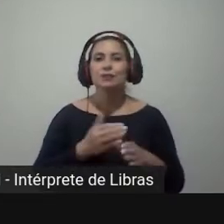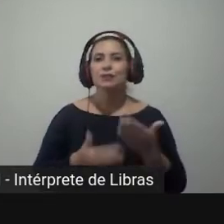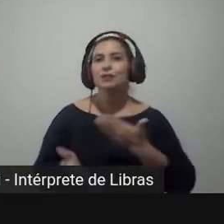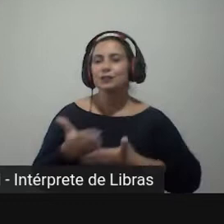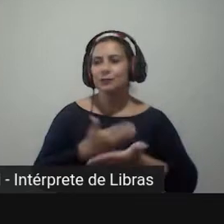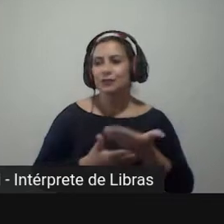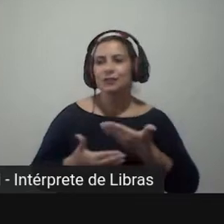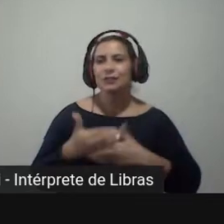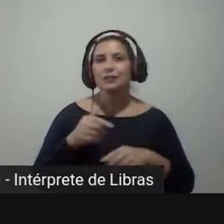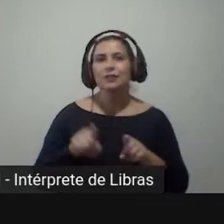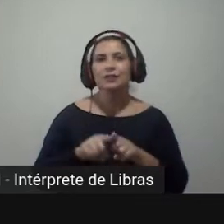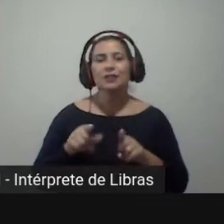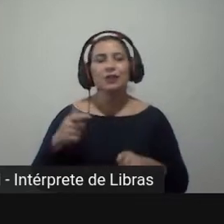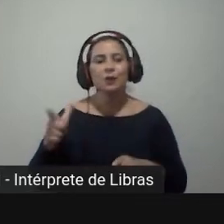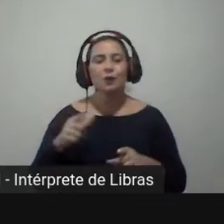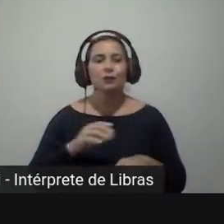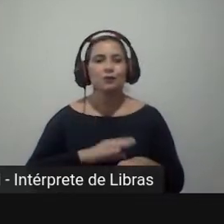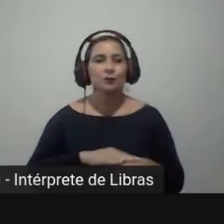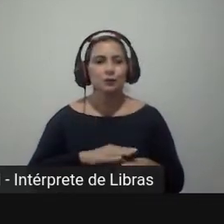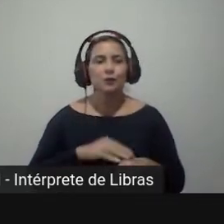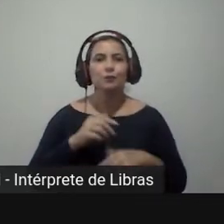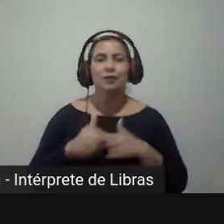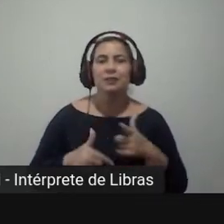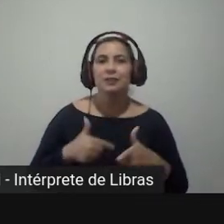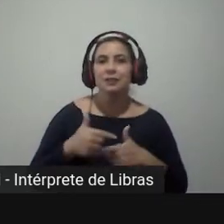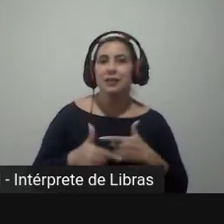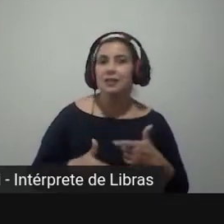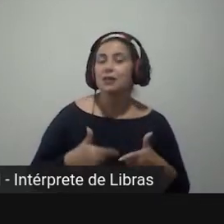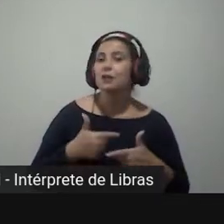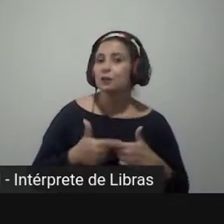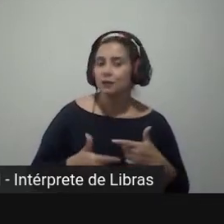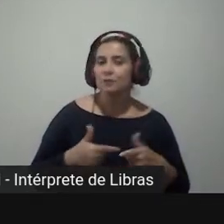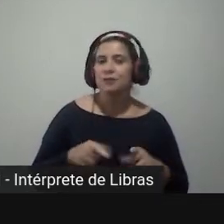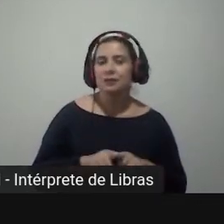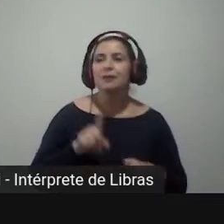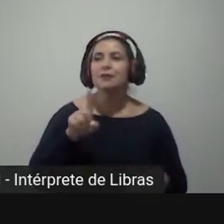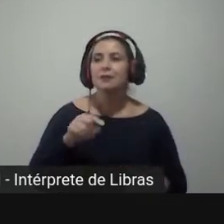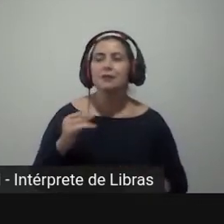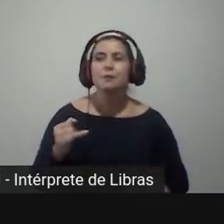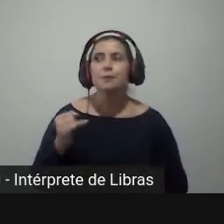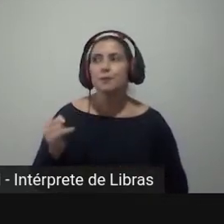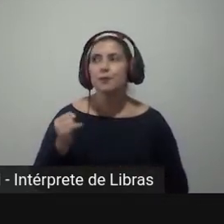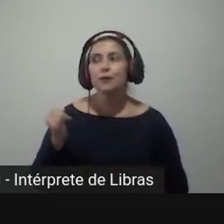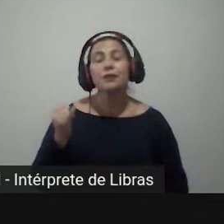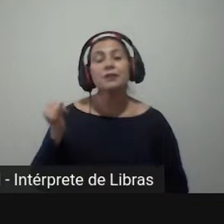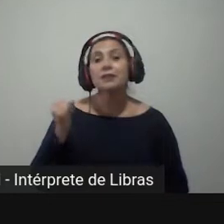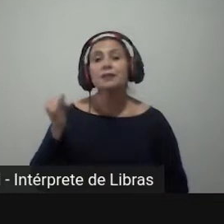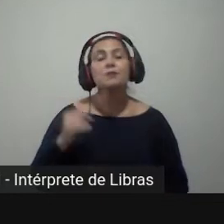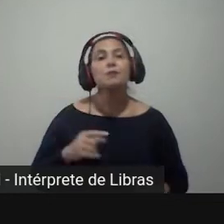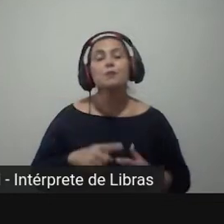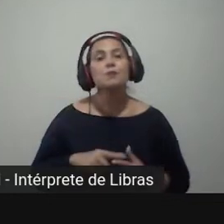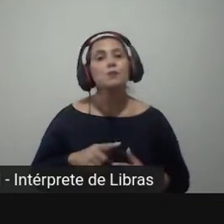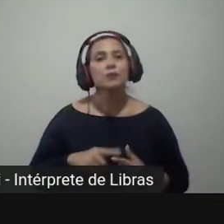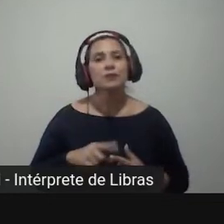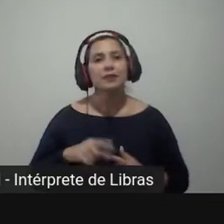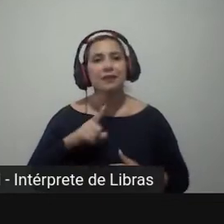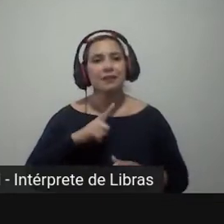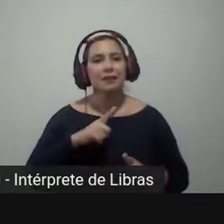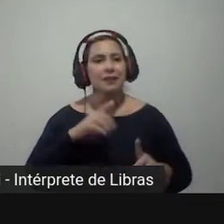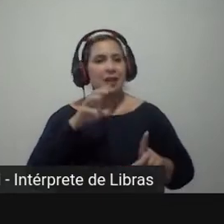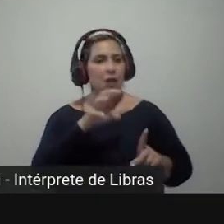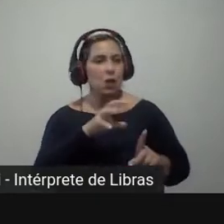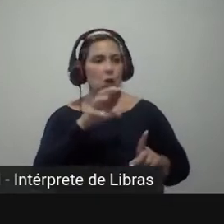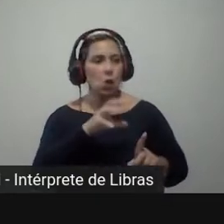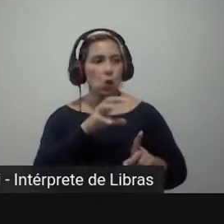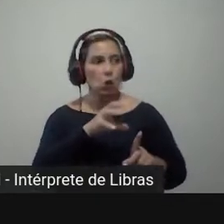observado em outras situações. O trabalho de Carneiro e Almeida também é importante porque aqui eles incluem uma outra